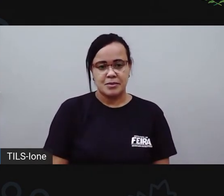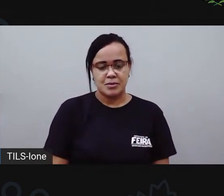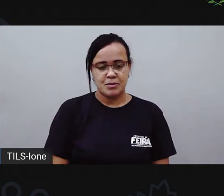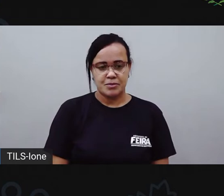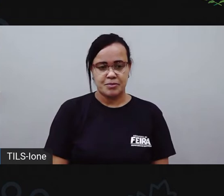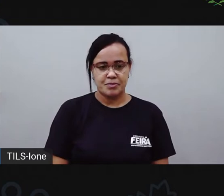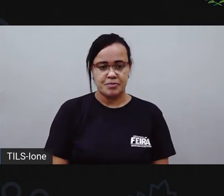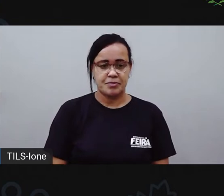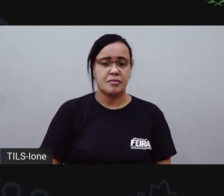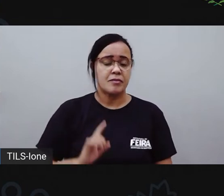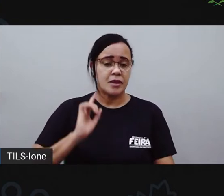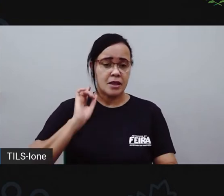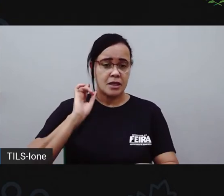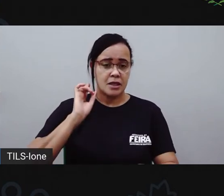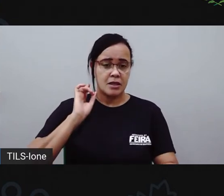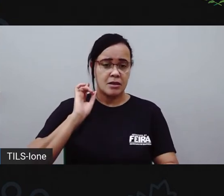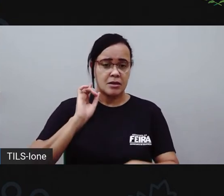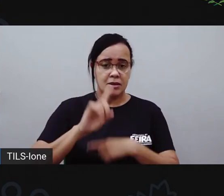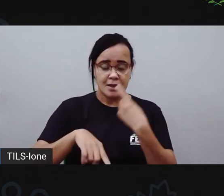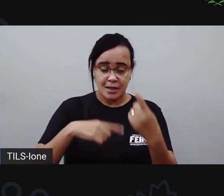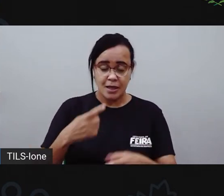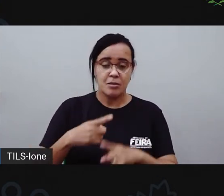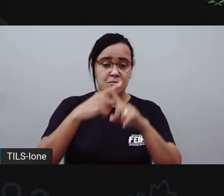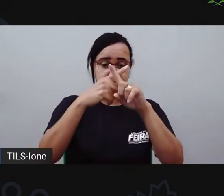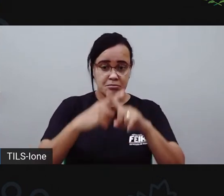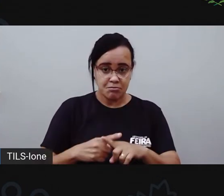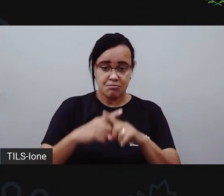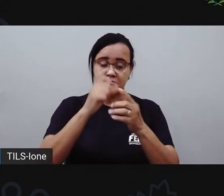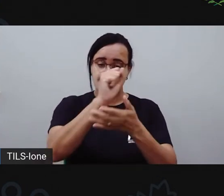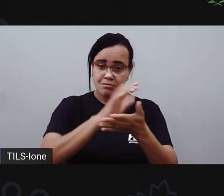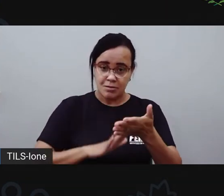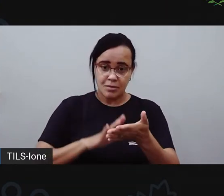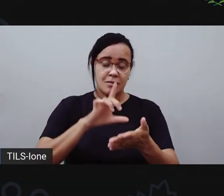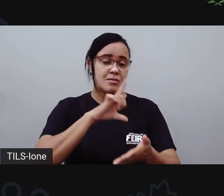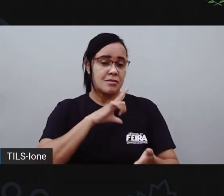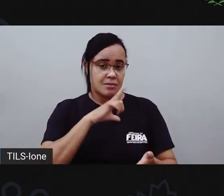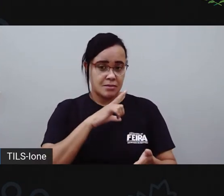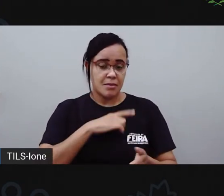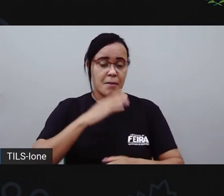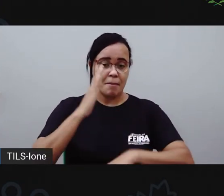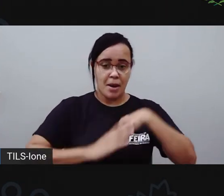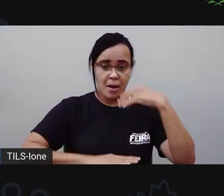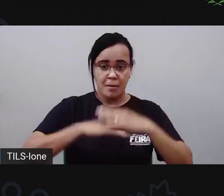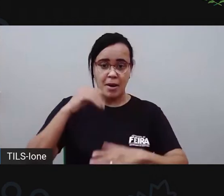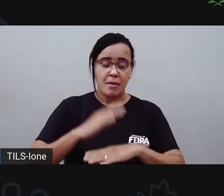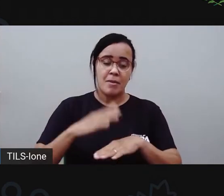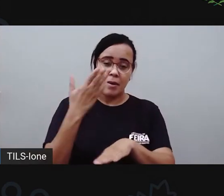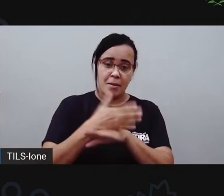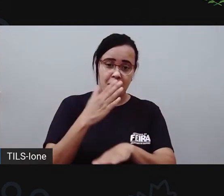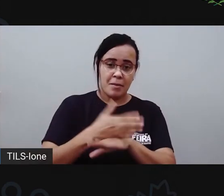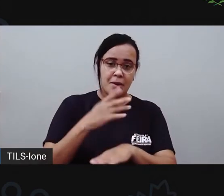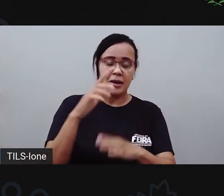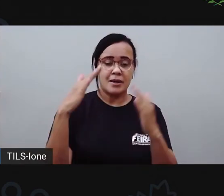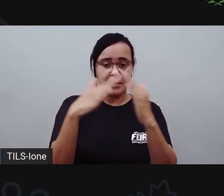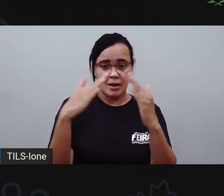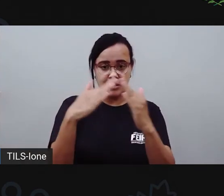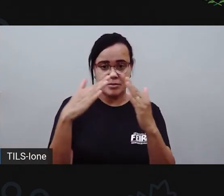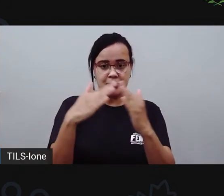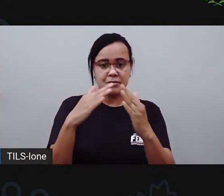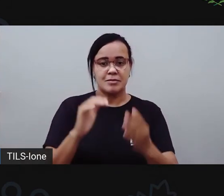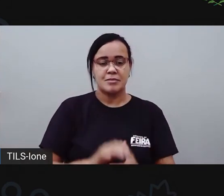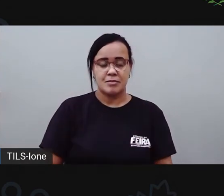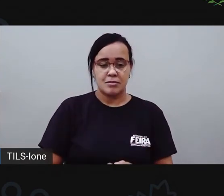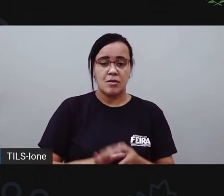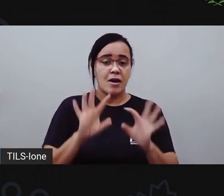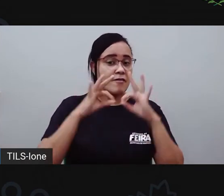E depois a gente vai ter um desafio, viu? Uma atividade aí, prática, para você fazer na sua casa. Com a sua